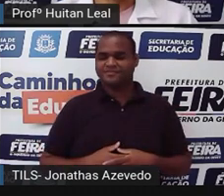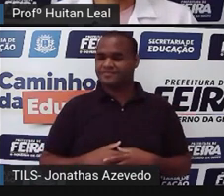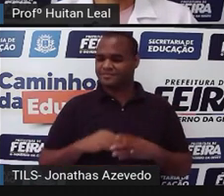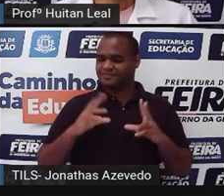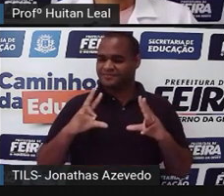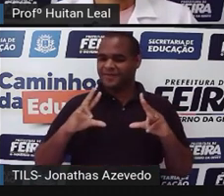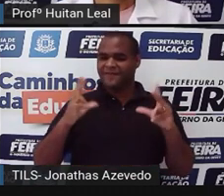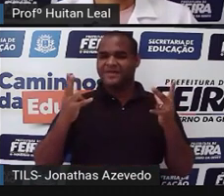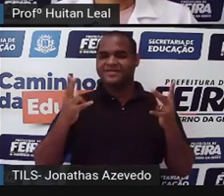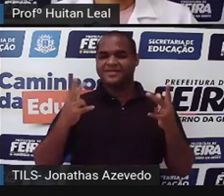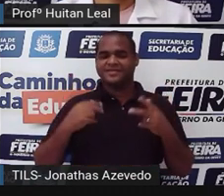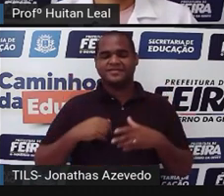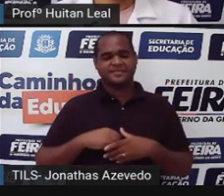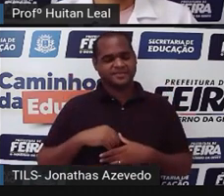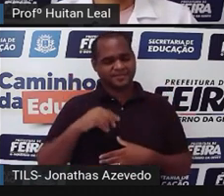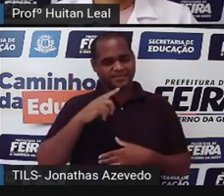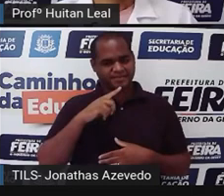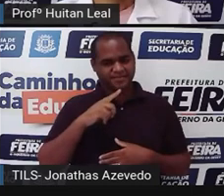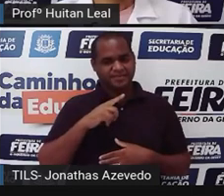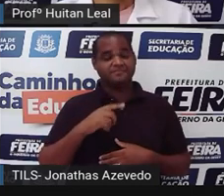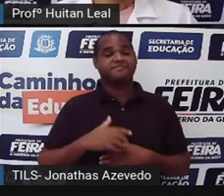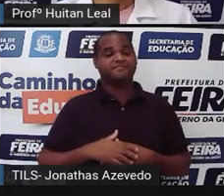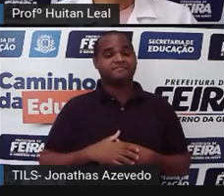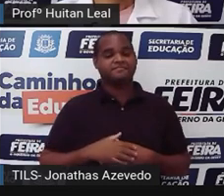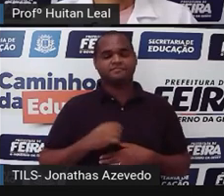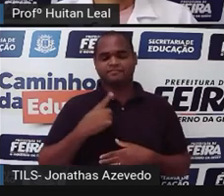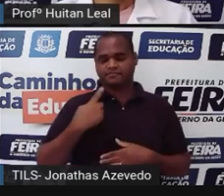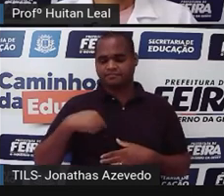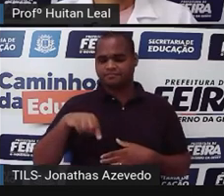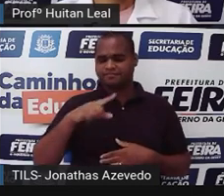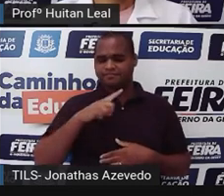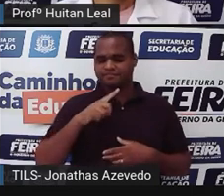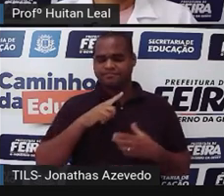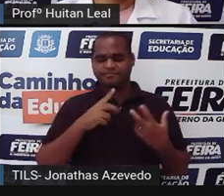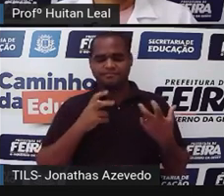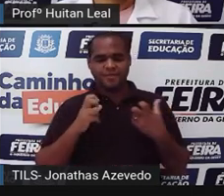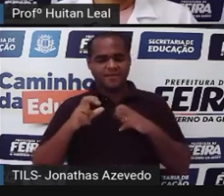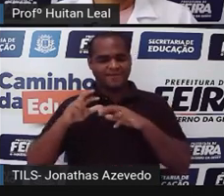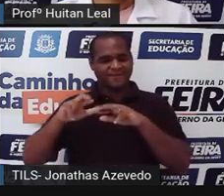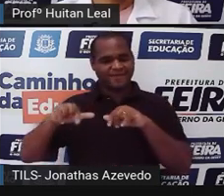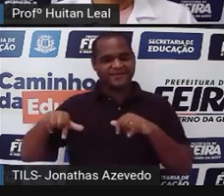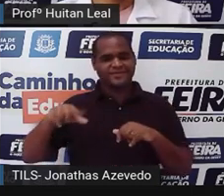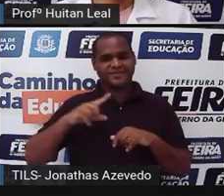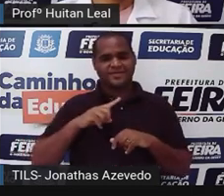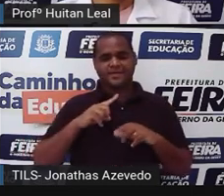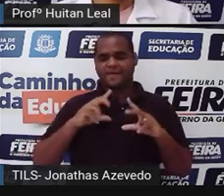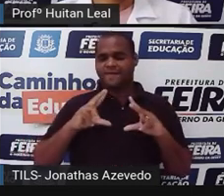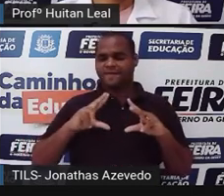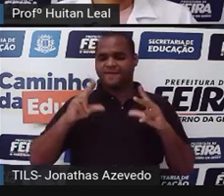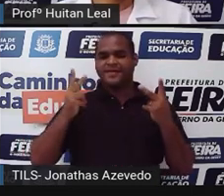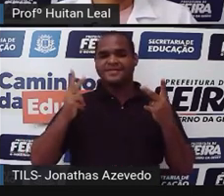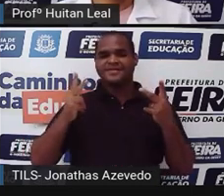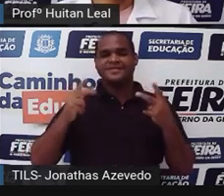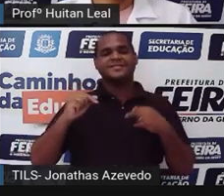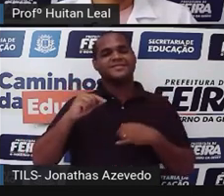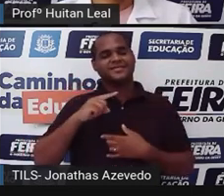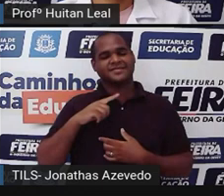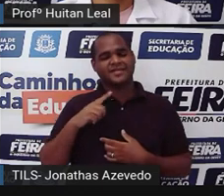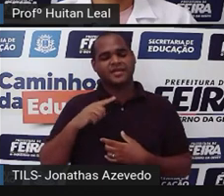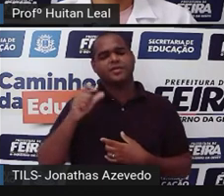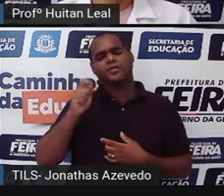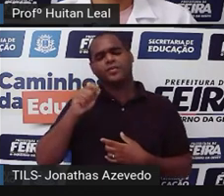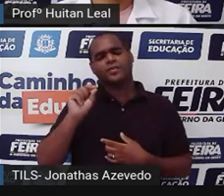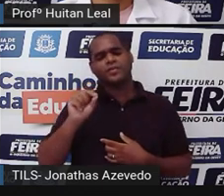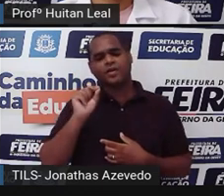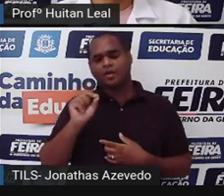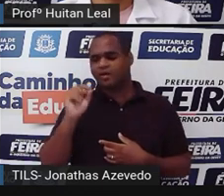fantástico, nós podemos perceber os elementos fantásticos, o elemento fantástico quando